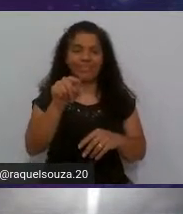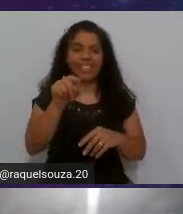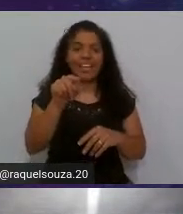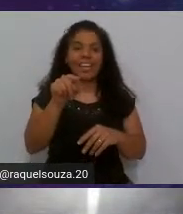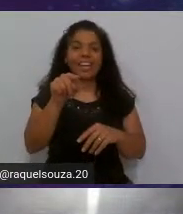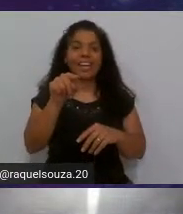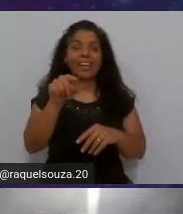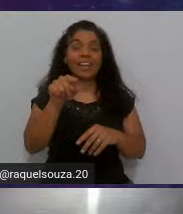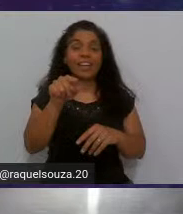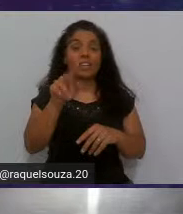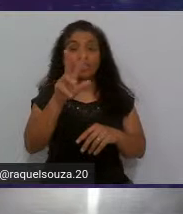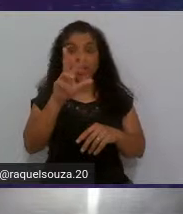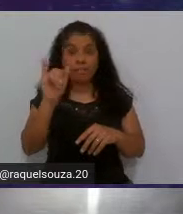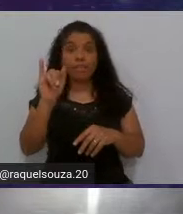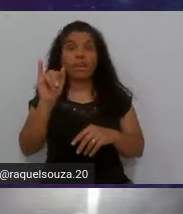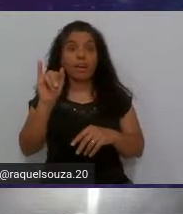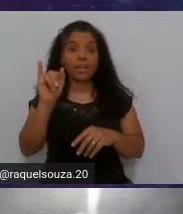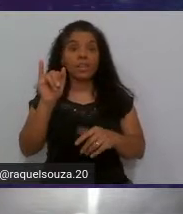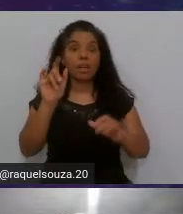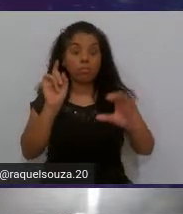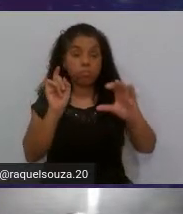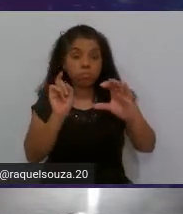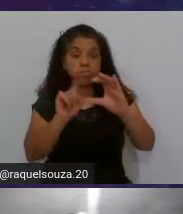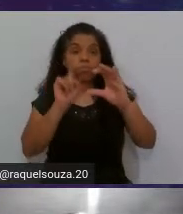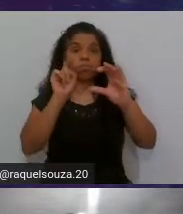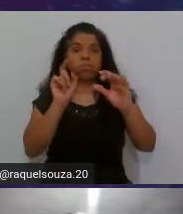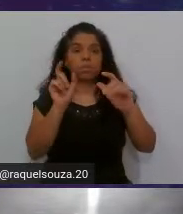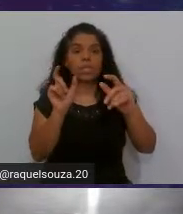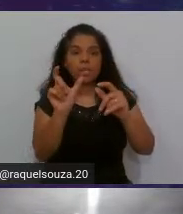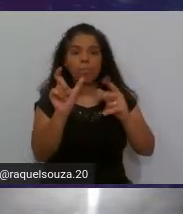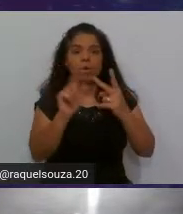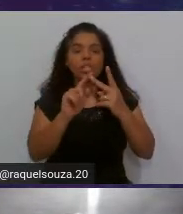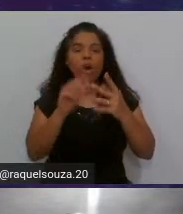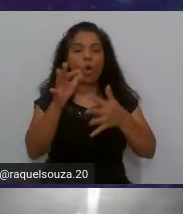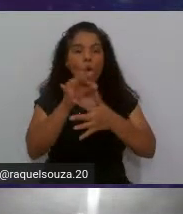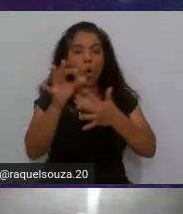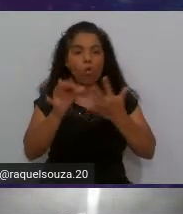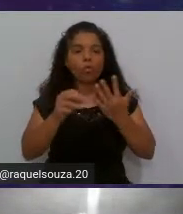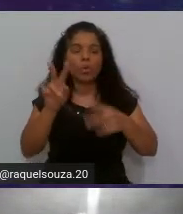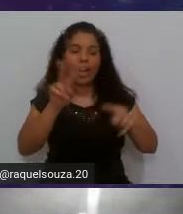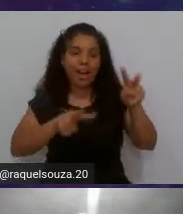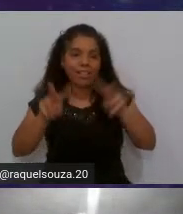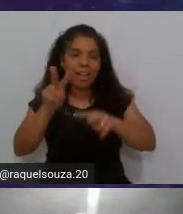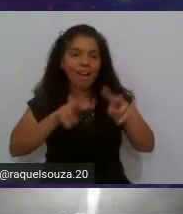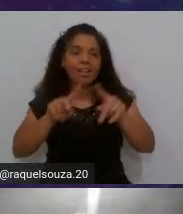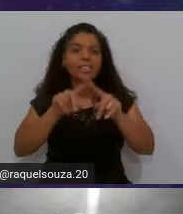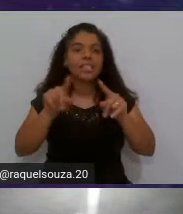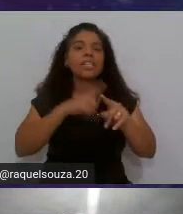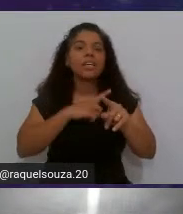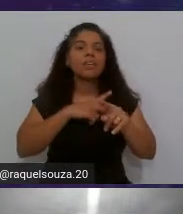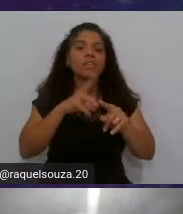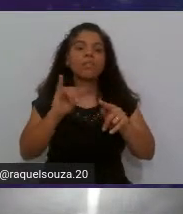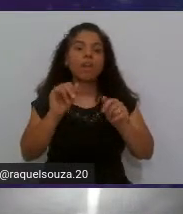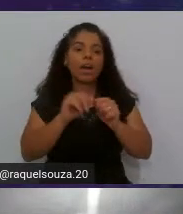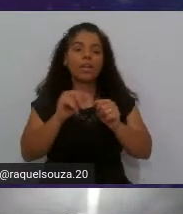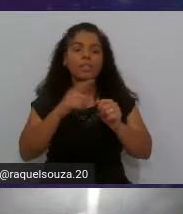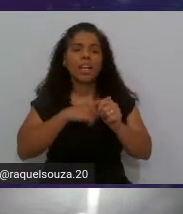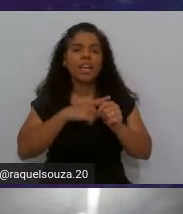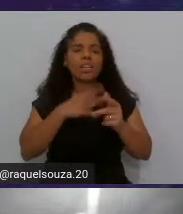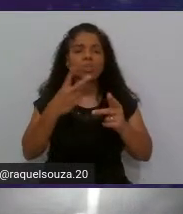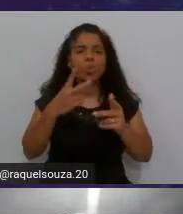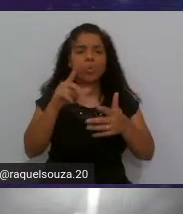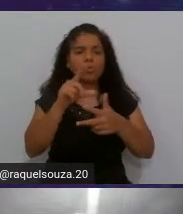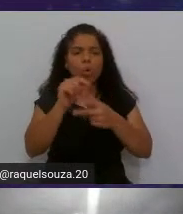você vai clicar nesse botão configure análises e aí você vai ter duas